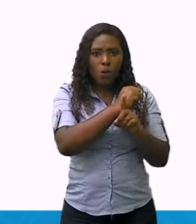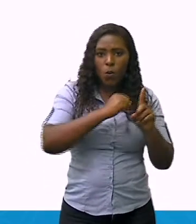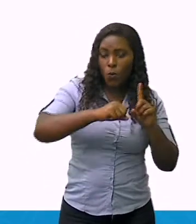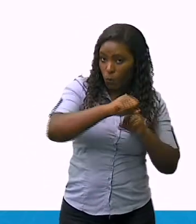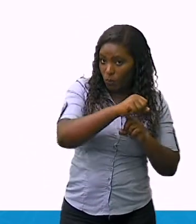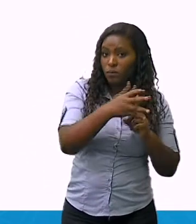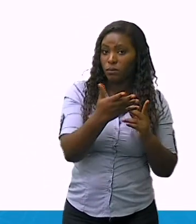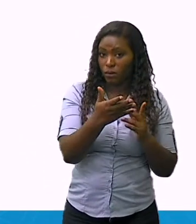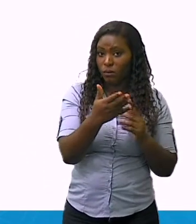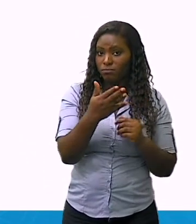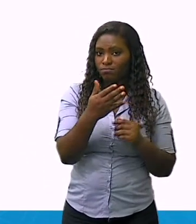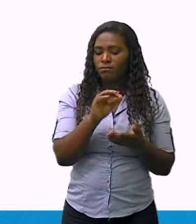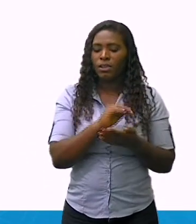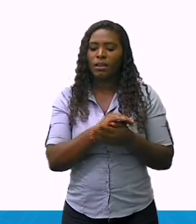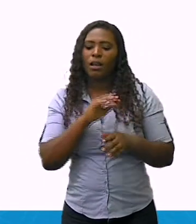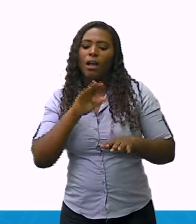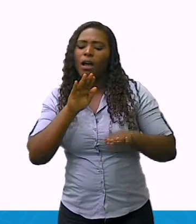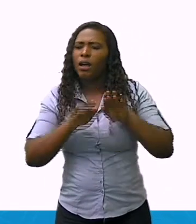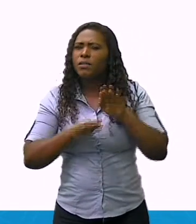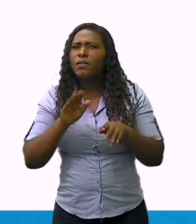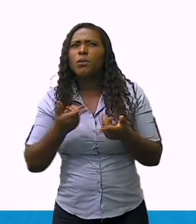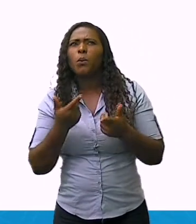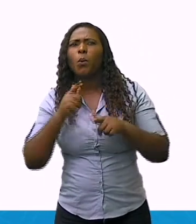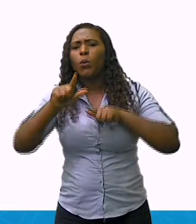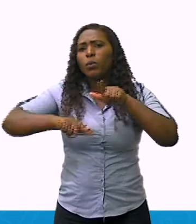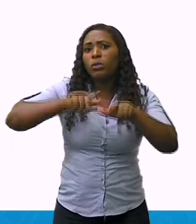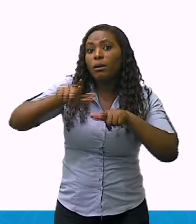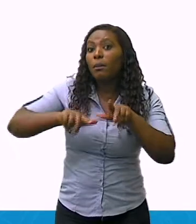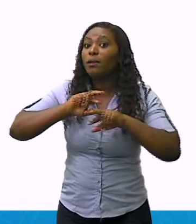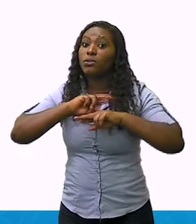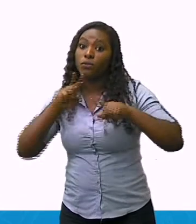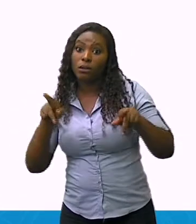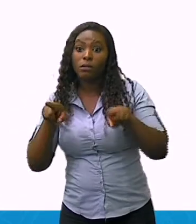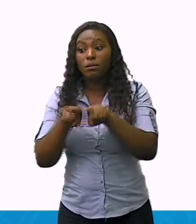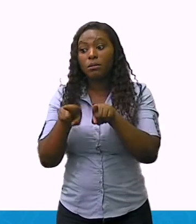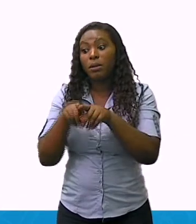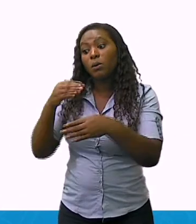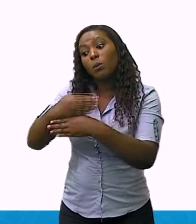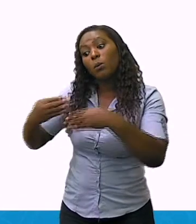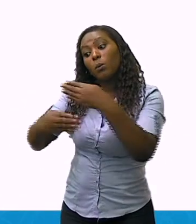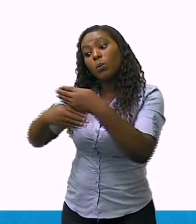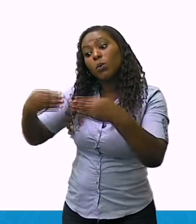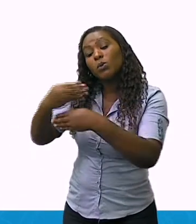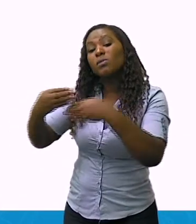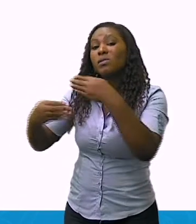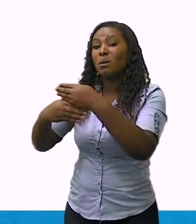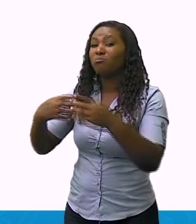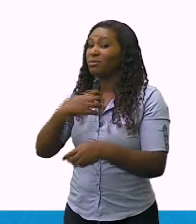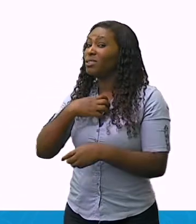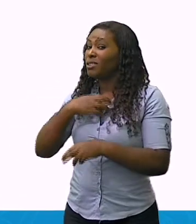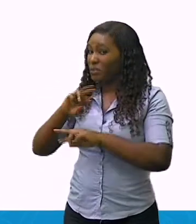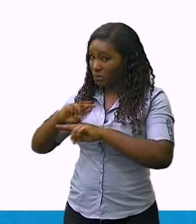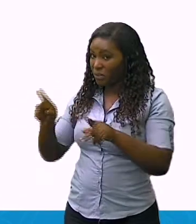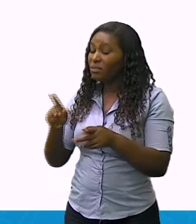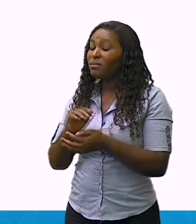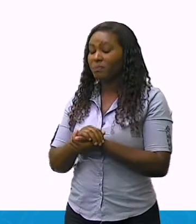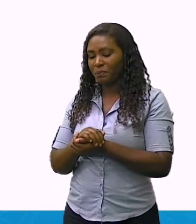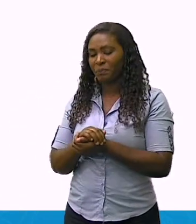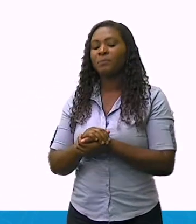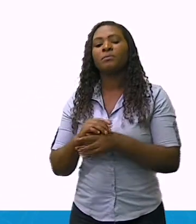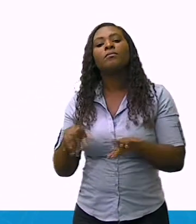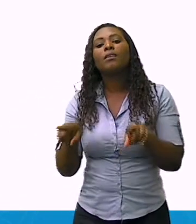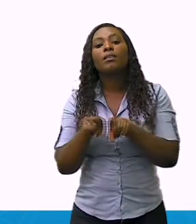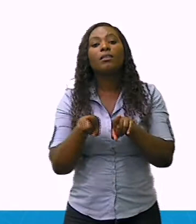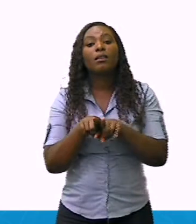os meios de divisão do trabalho e suas construções. Além disso, estes